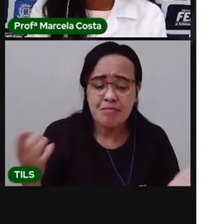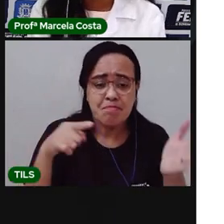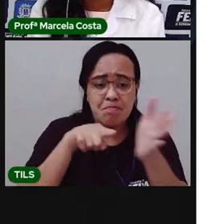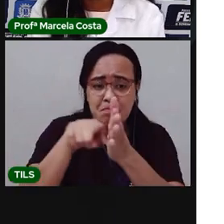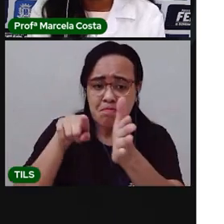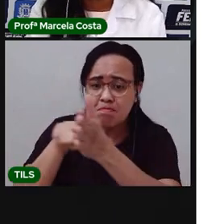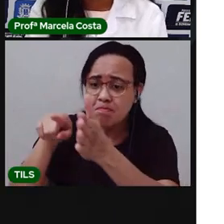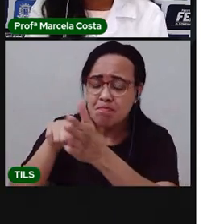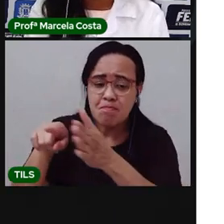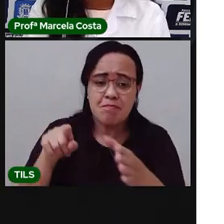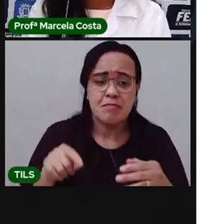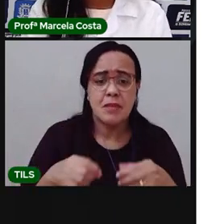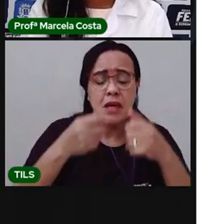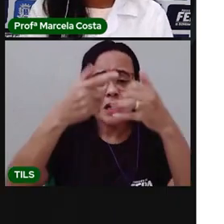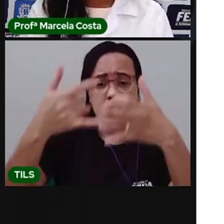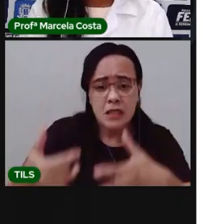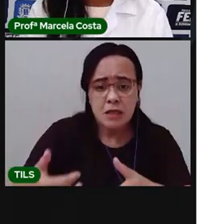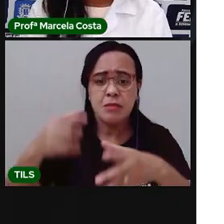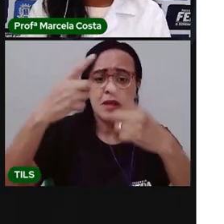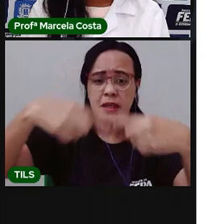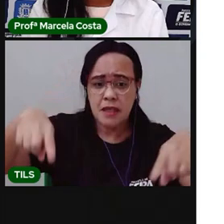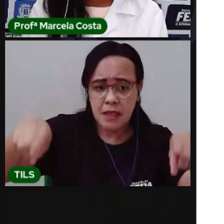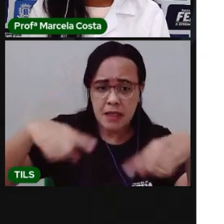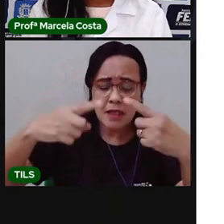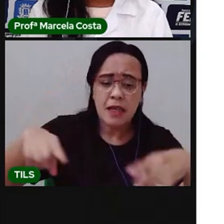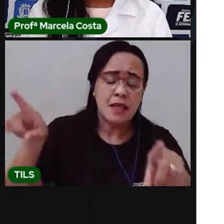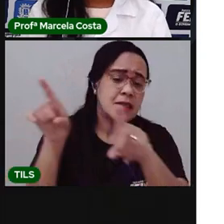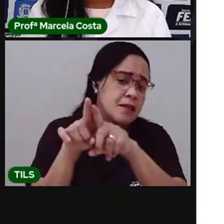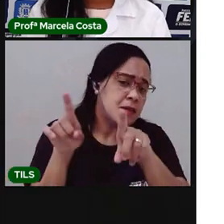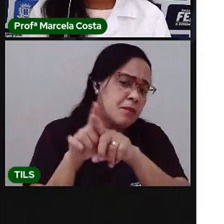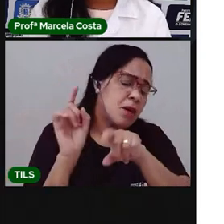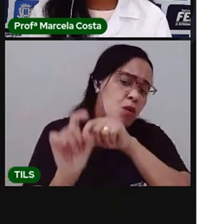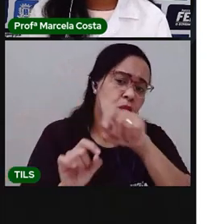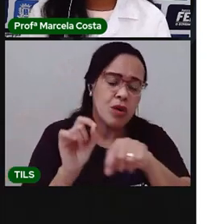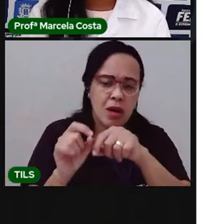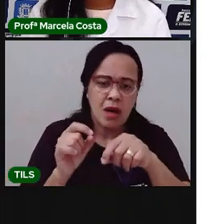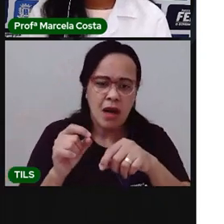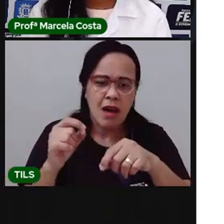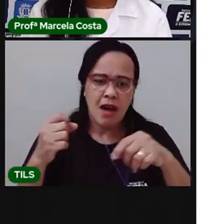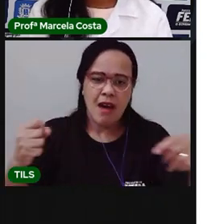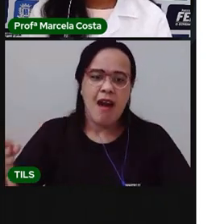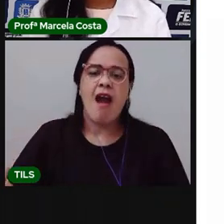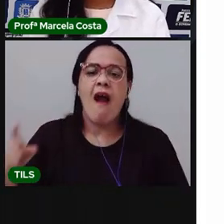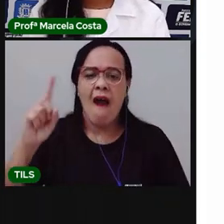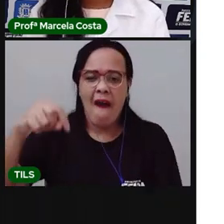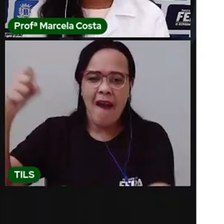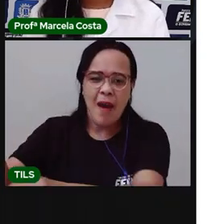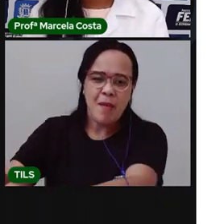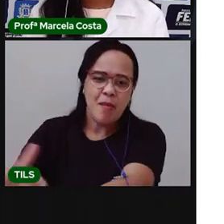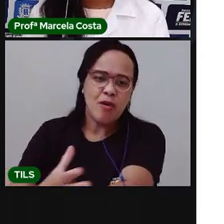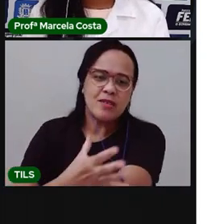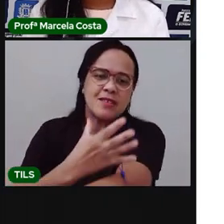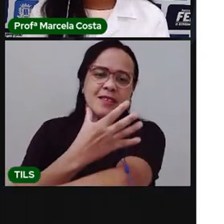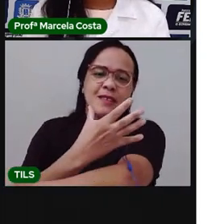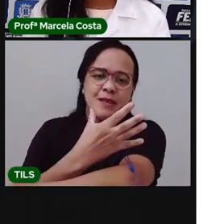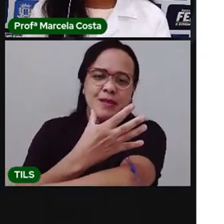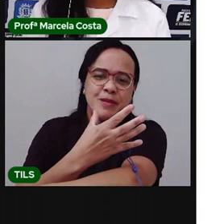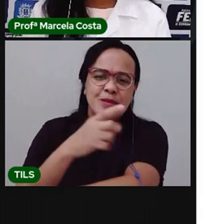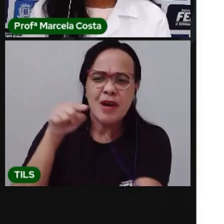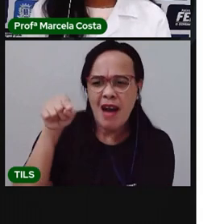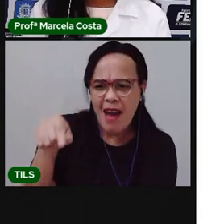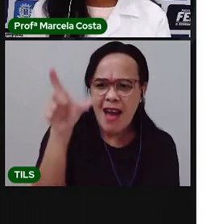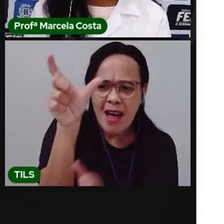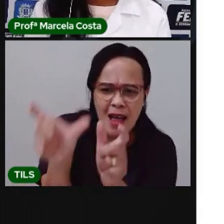Fala também, essa canção mostra para a gente também emoções, né? Será que Maria sentiu medo?